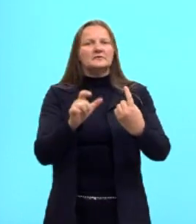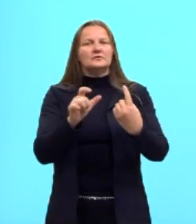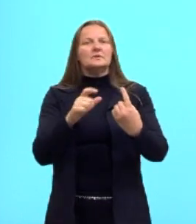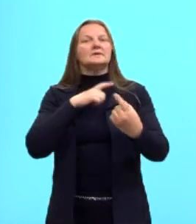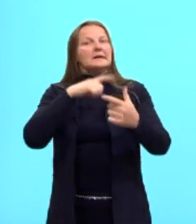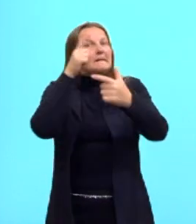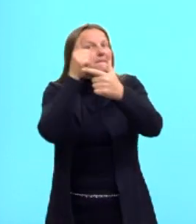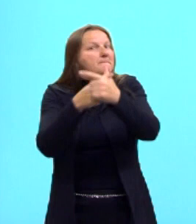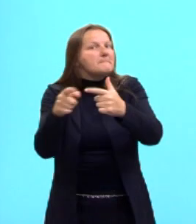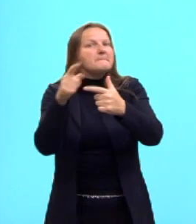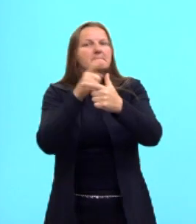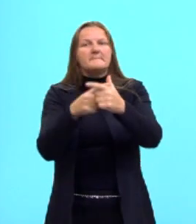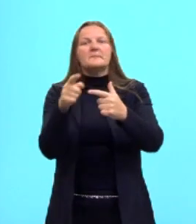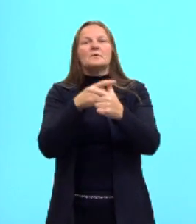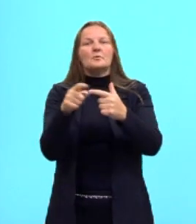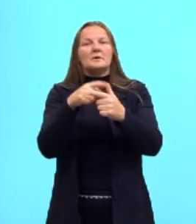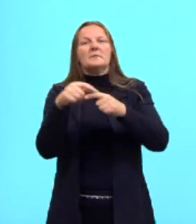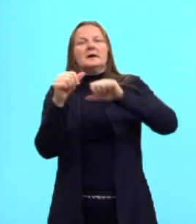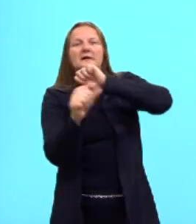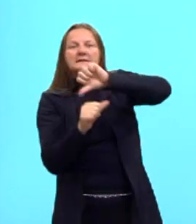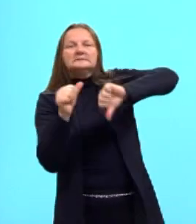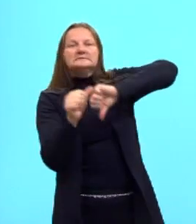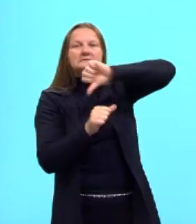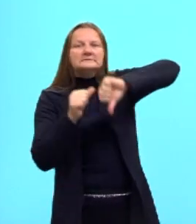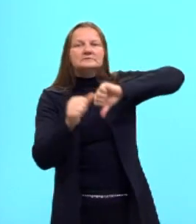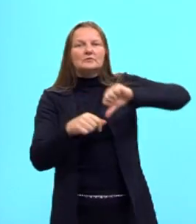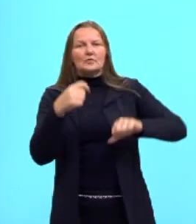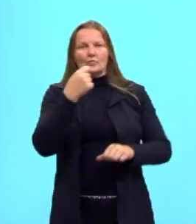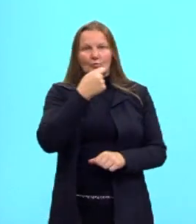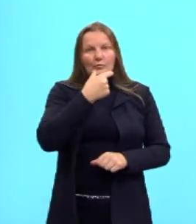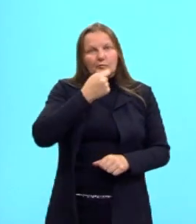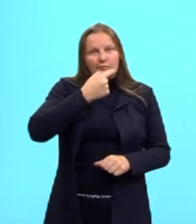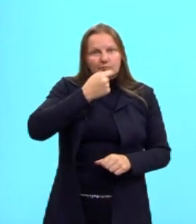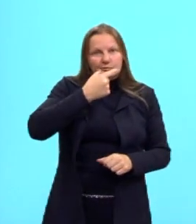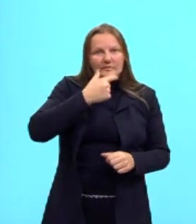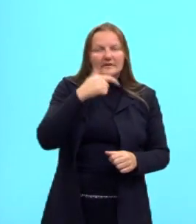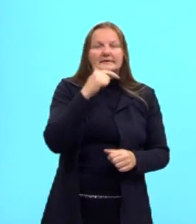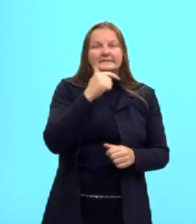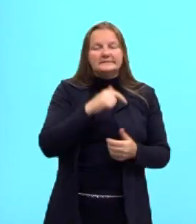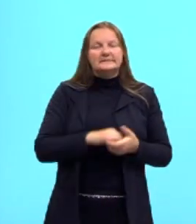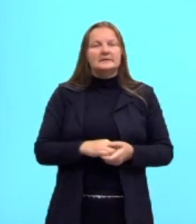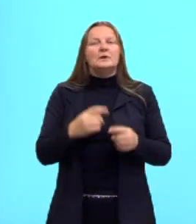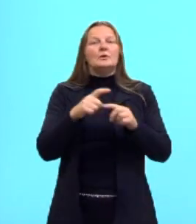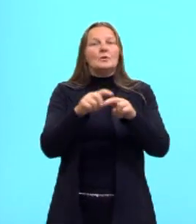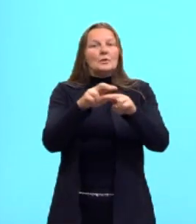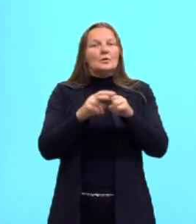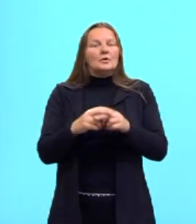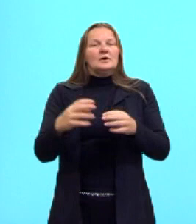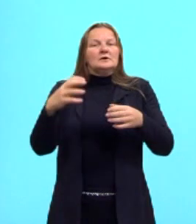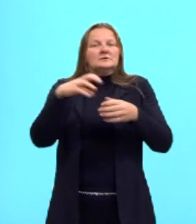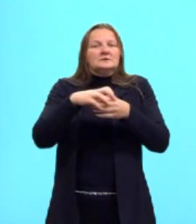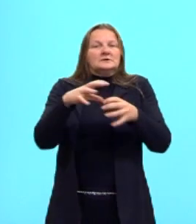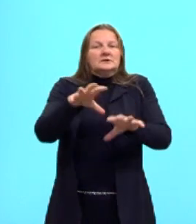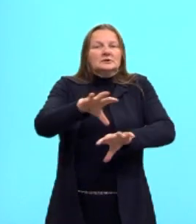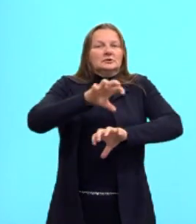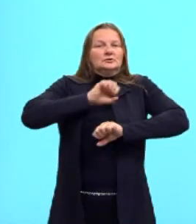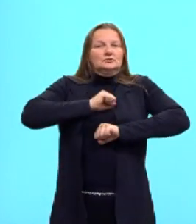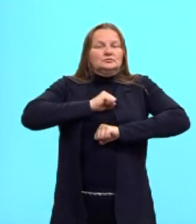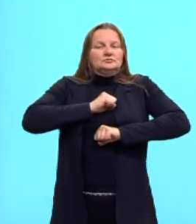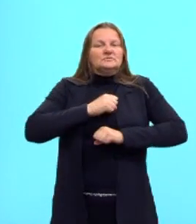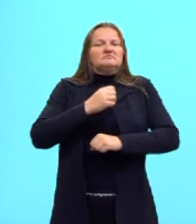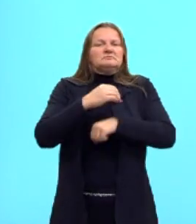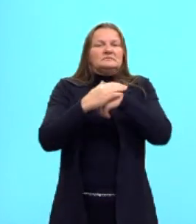problemas de transtornos de humor. Pois ele pode estar ligado à somatória de vários fatores